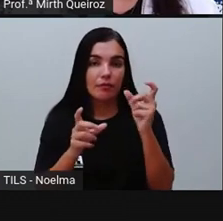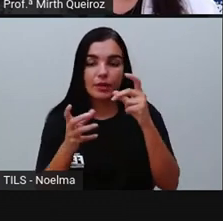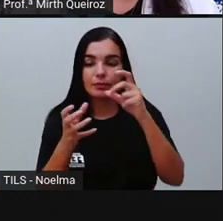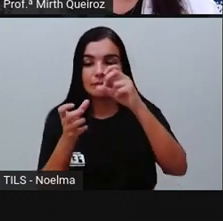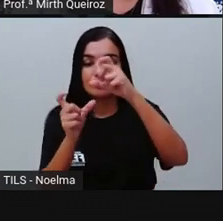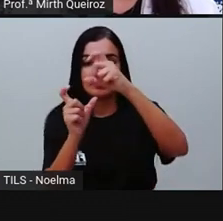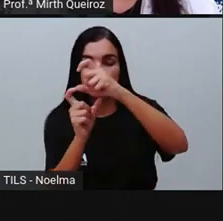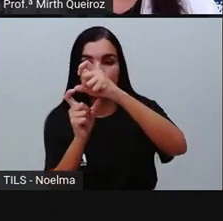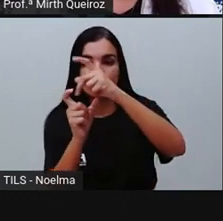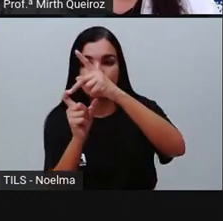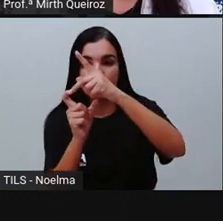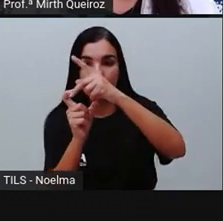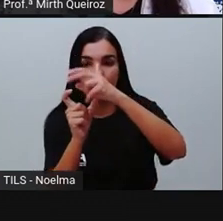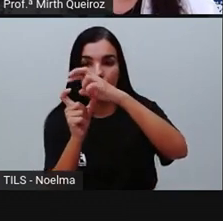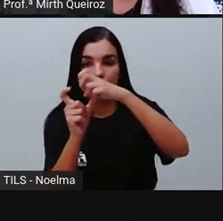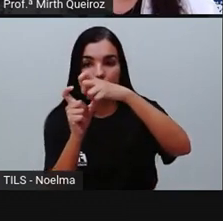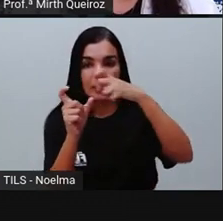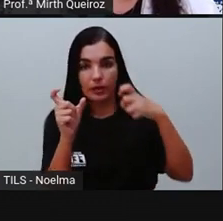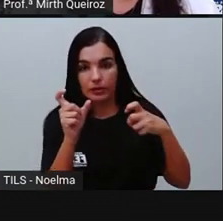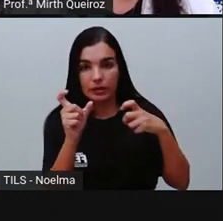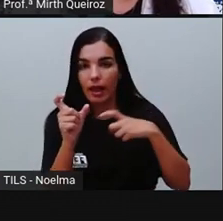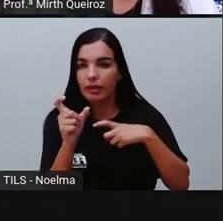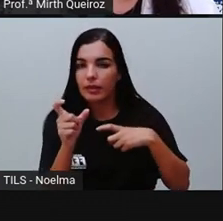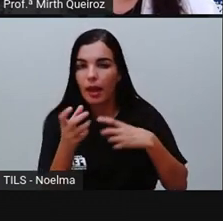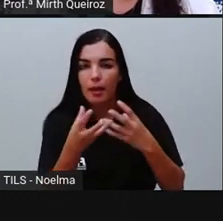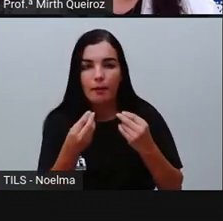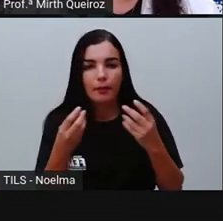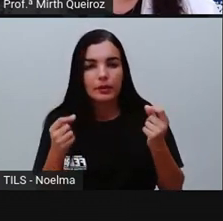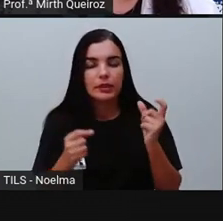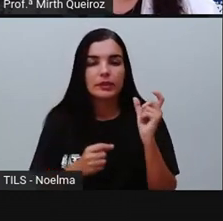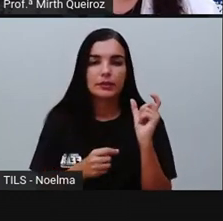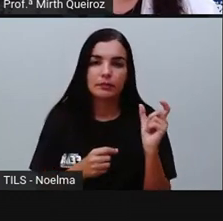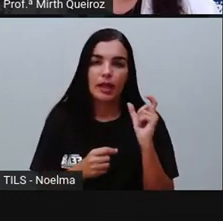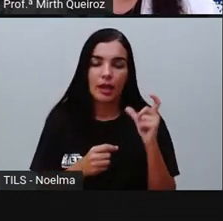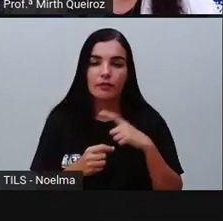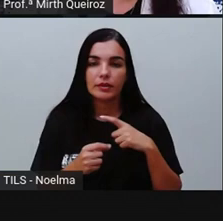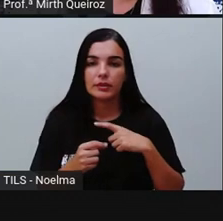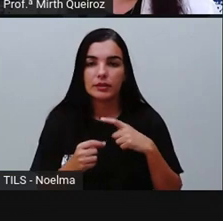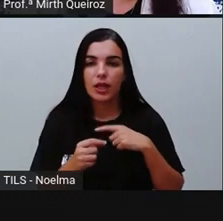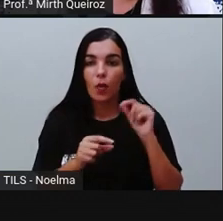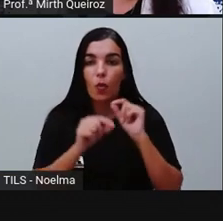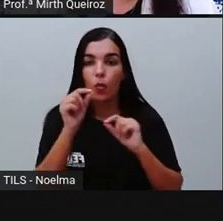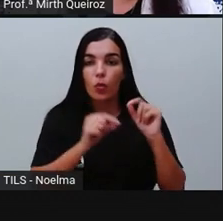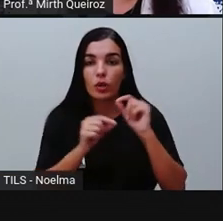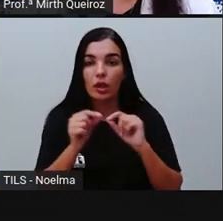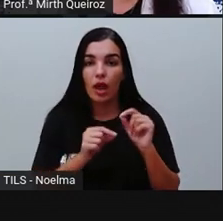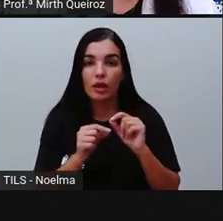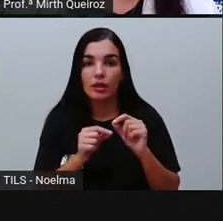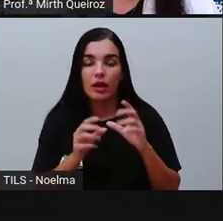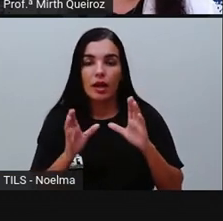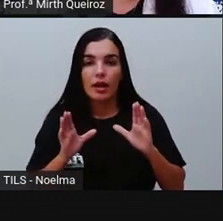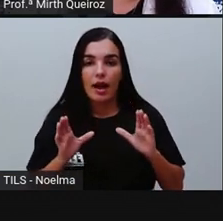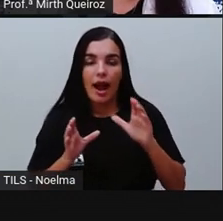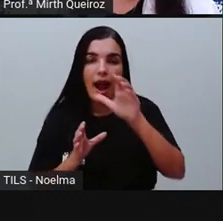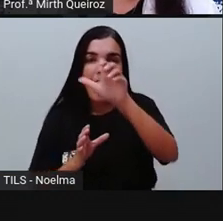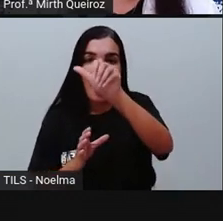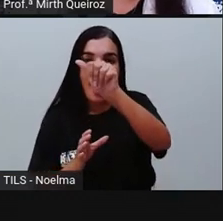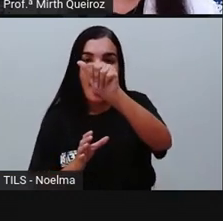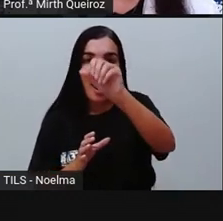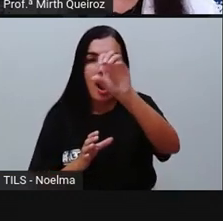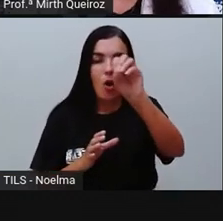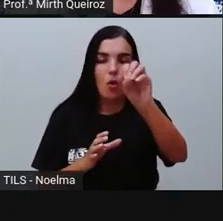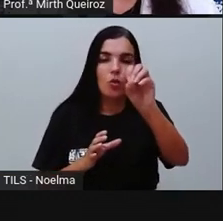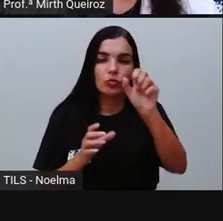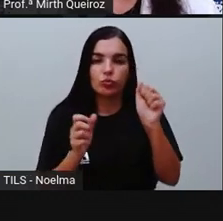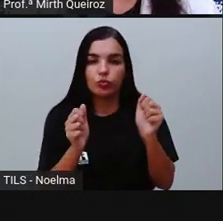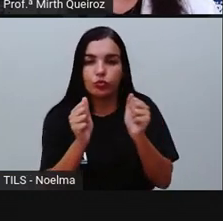Assim, recebem acento as palavras que terminam em ditongos crescentes ou decrescentes, né?